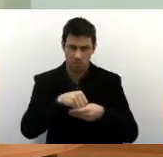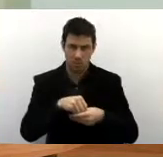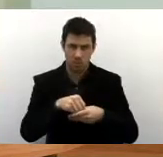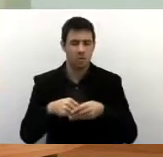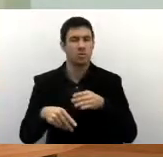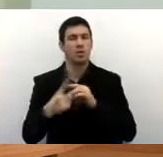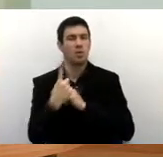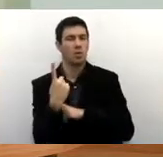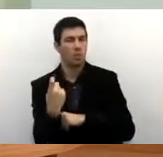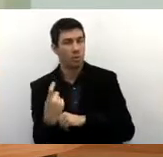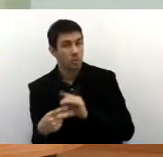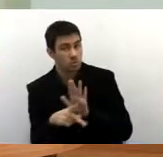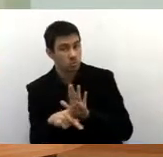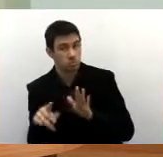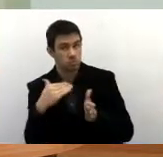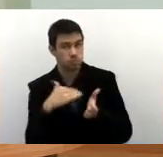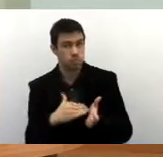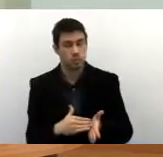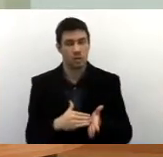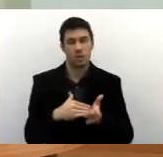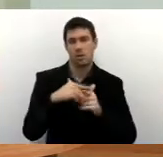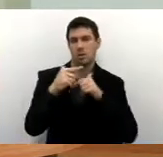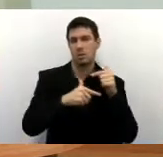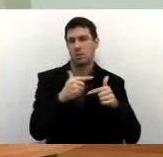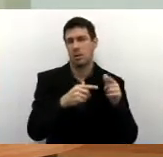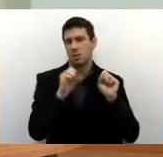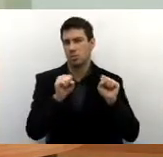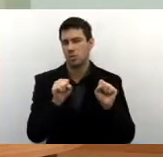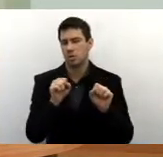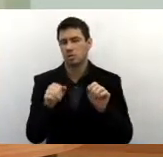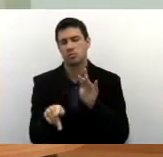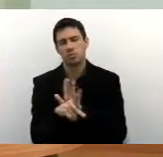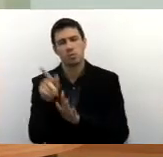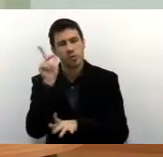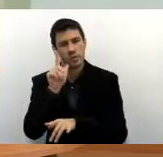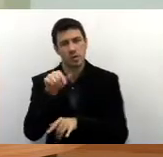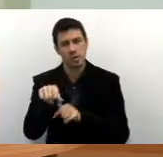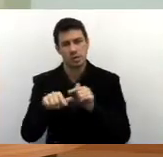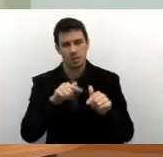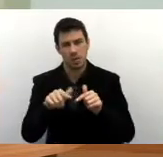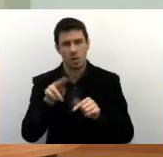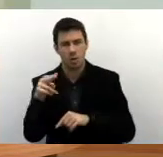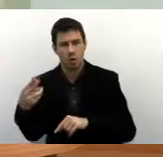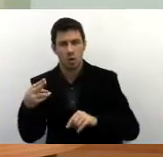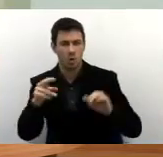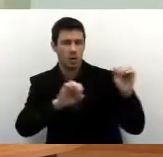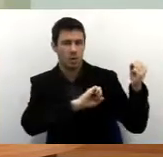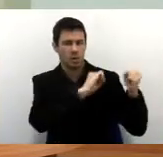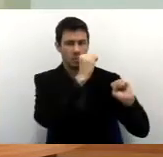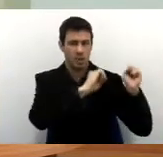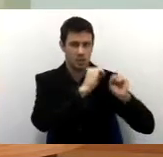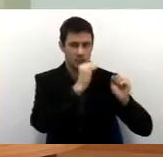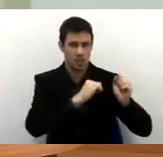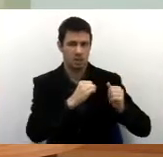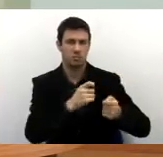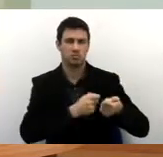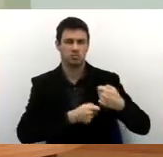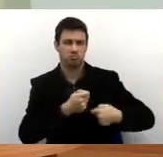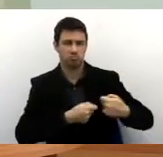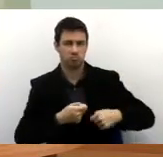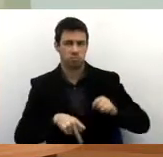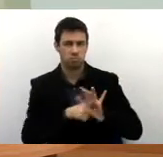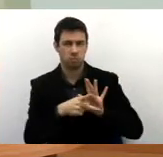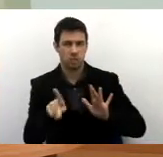exclusivamente pela secretaria de trabalho, a secretaria de trabalho que consegue esses empregos, ou são os empresários da cidade, os comerciantes que